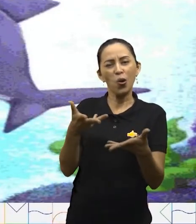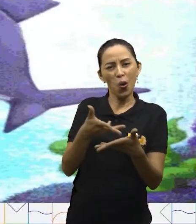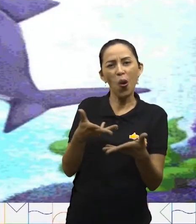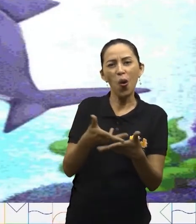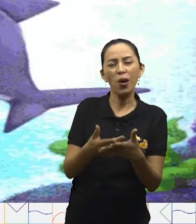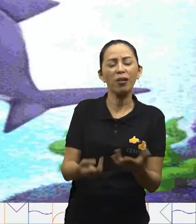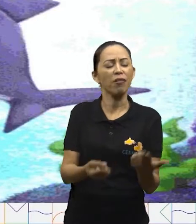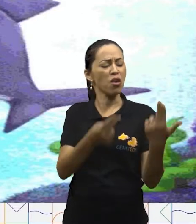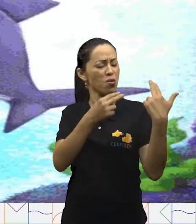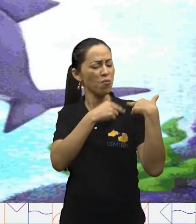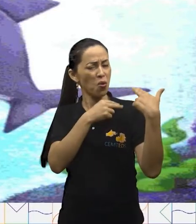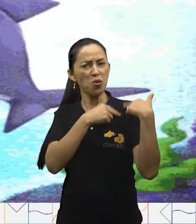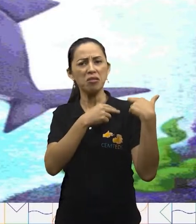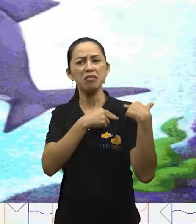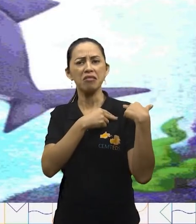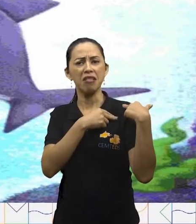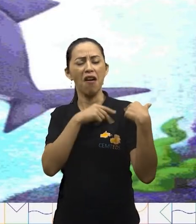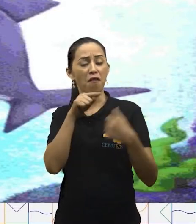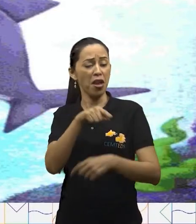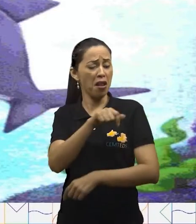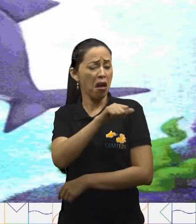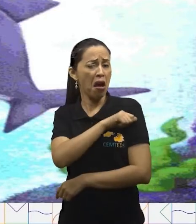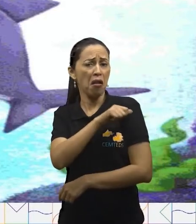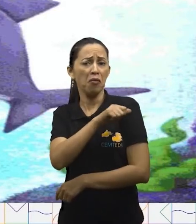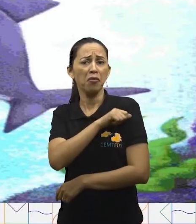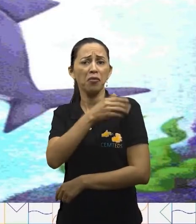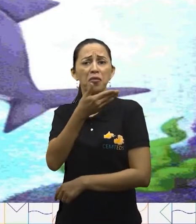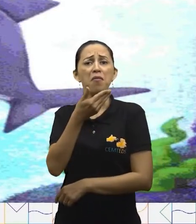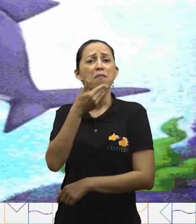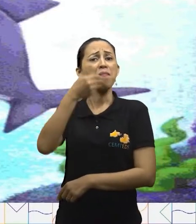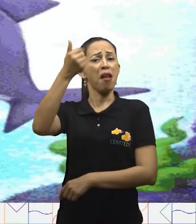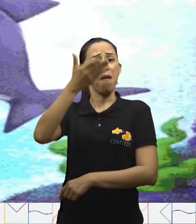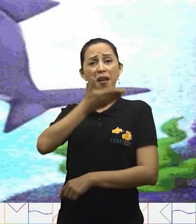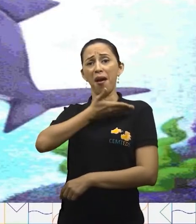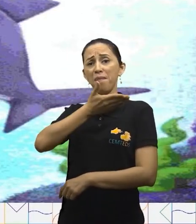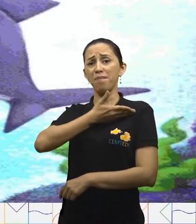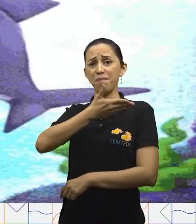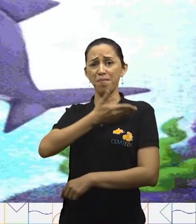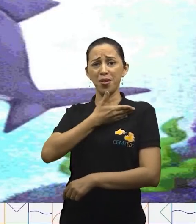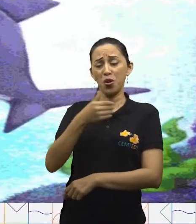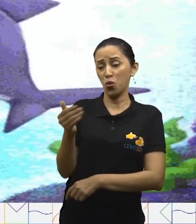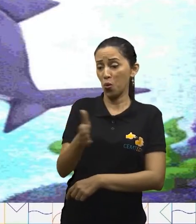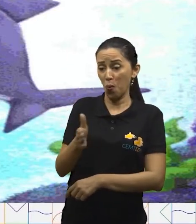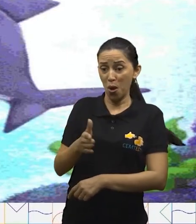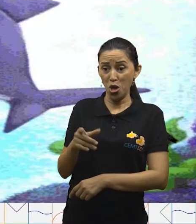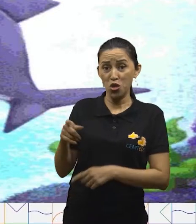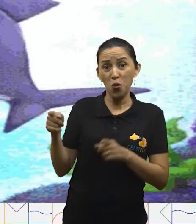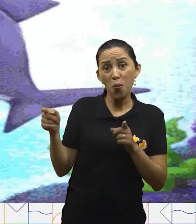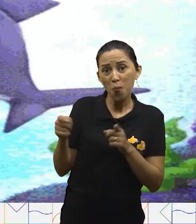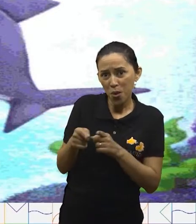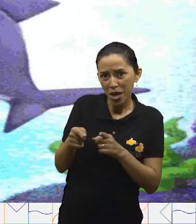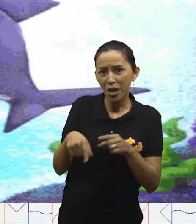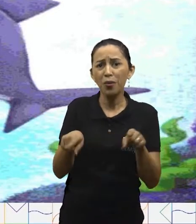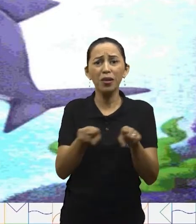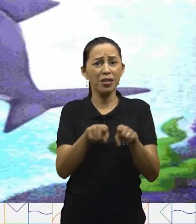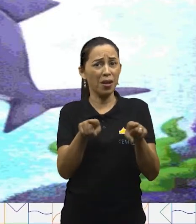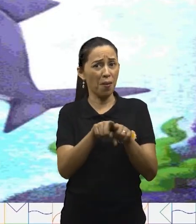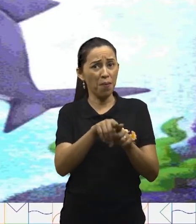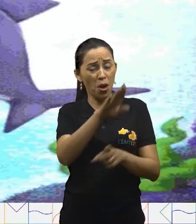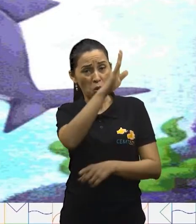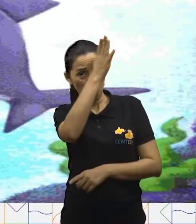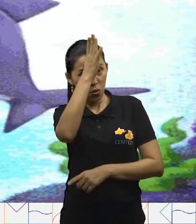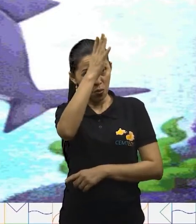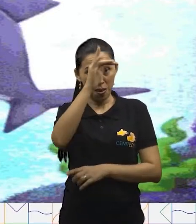é agora o melhor amigo de Peixoto. Os dois já combinaram que,